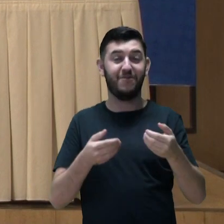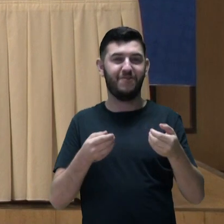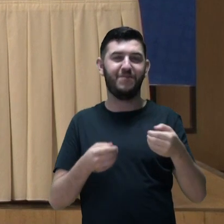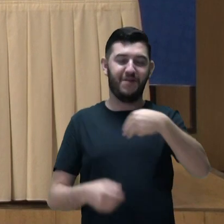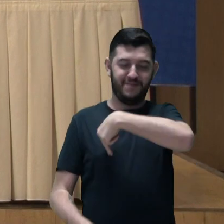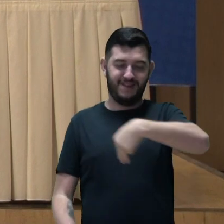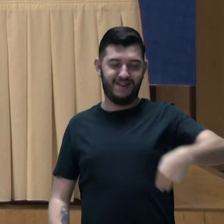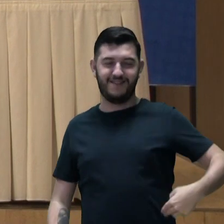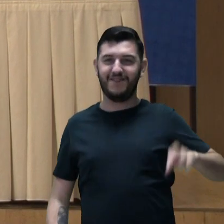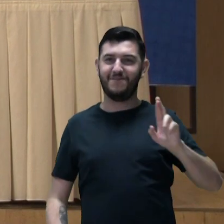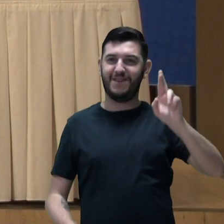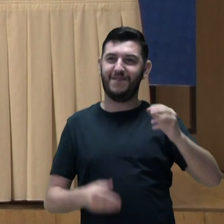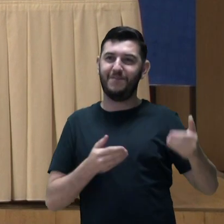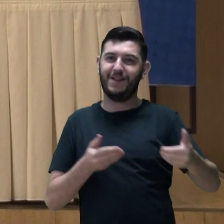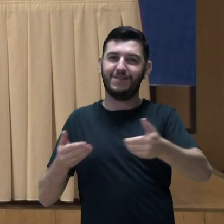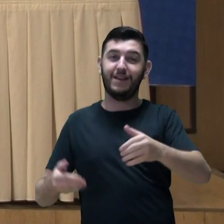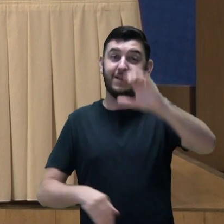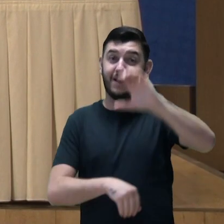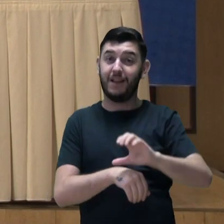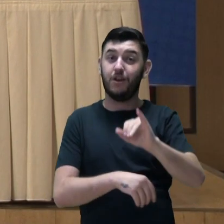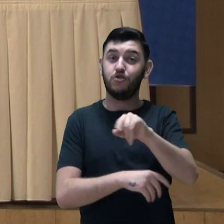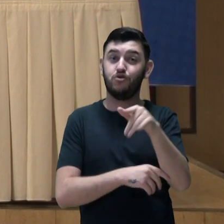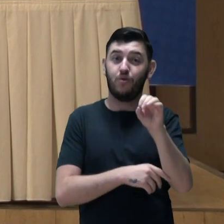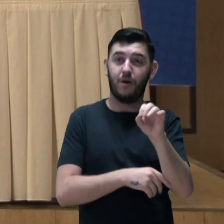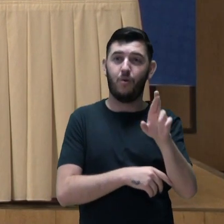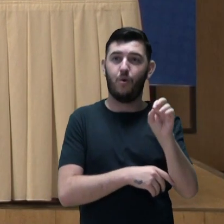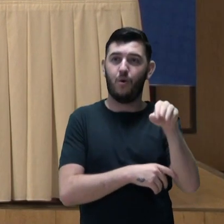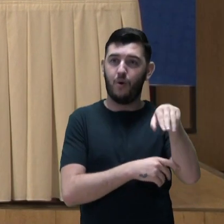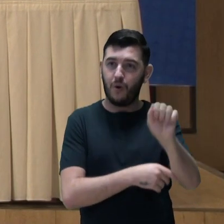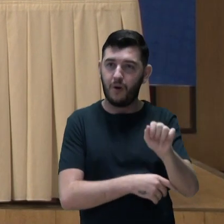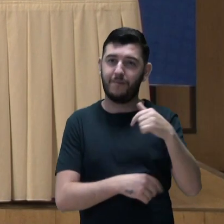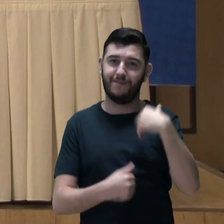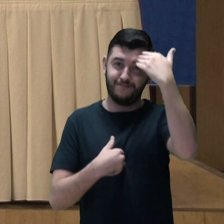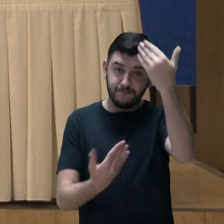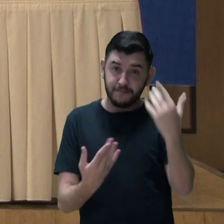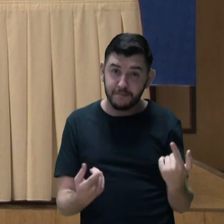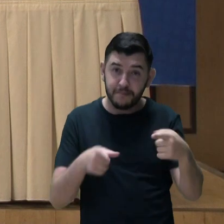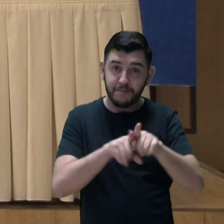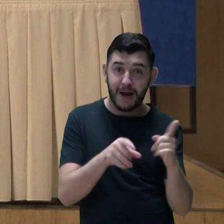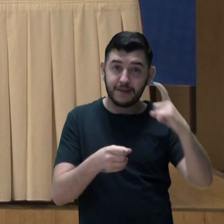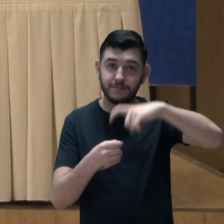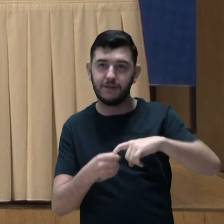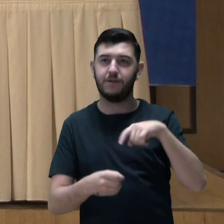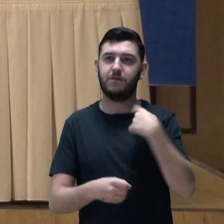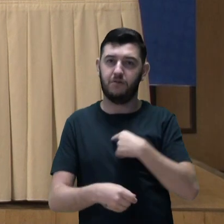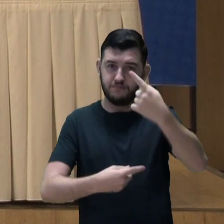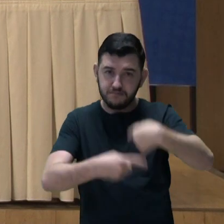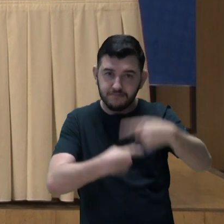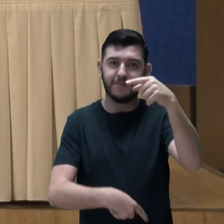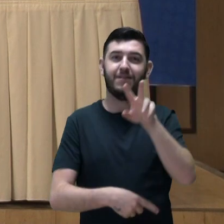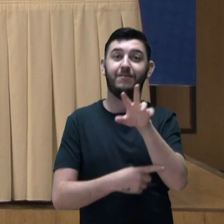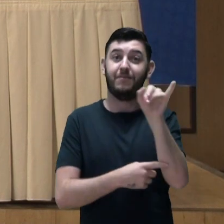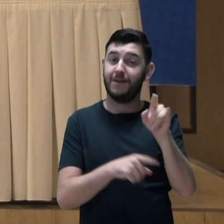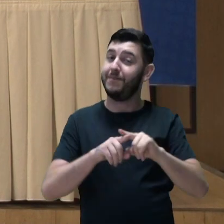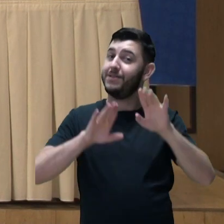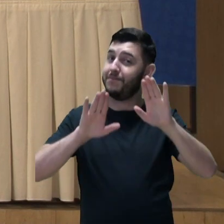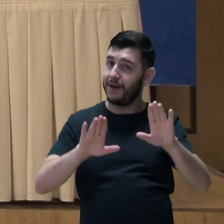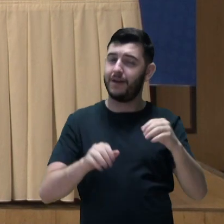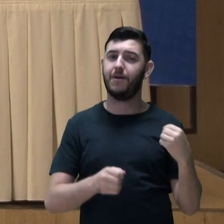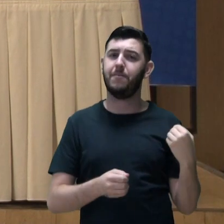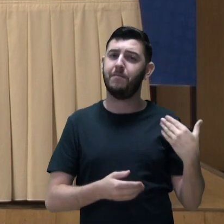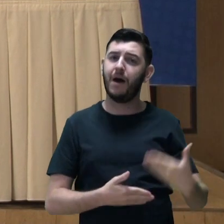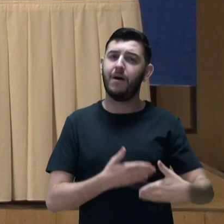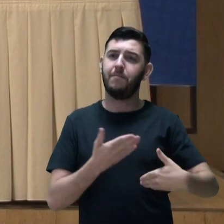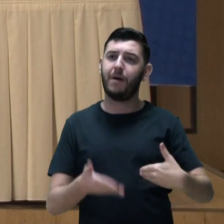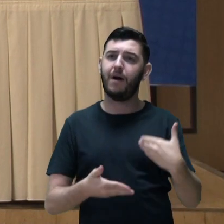Roma, agradecer por essa parceria e sabemos que temos muito a avançar, mas esse é mais um passo que estamos dando